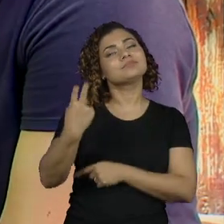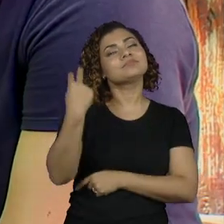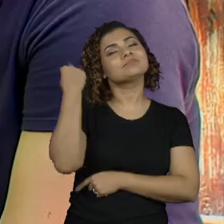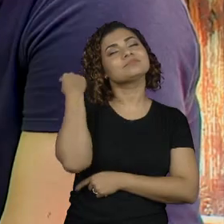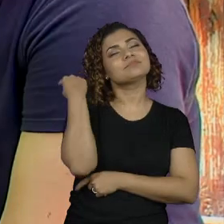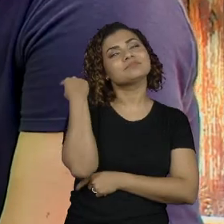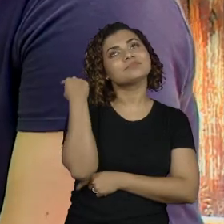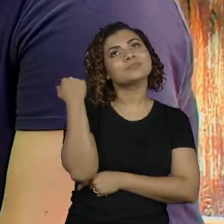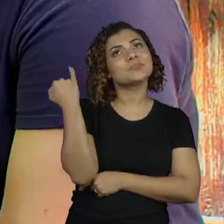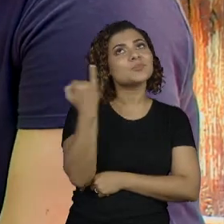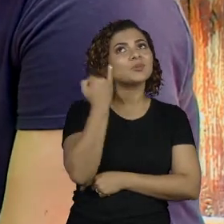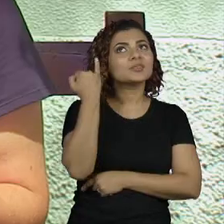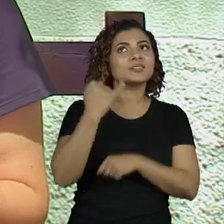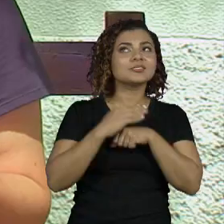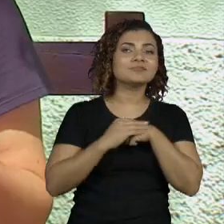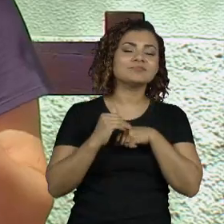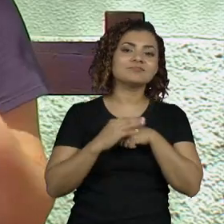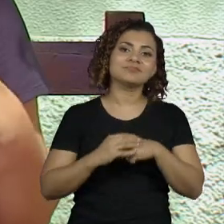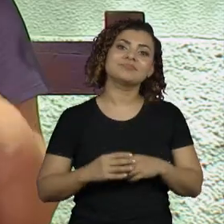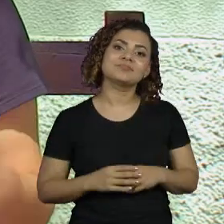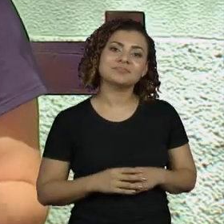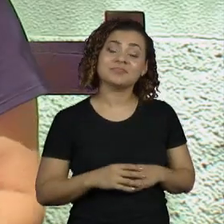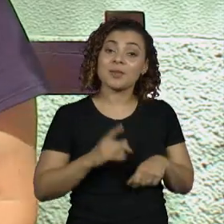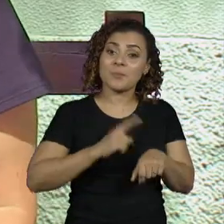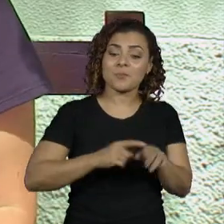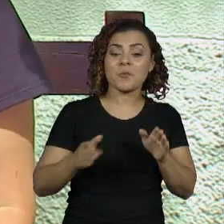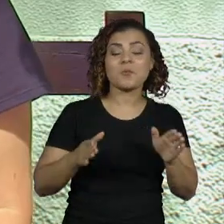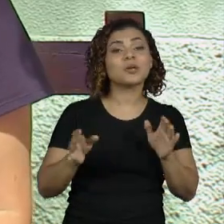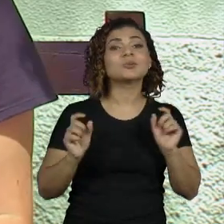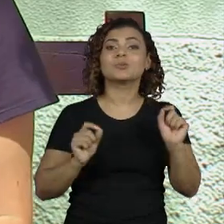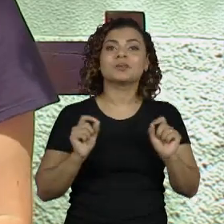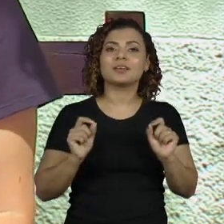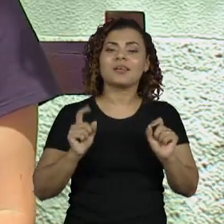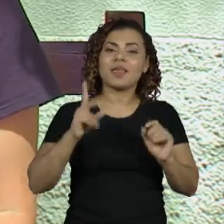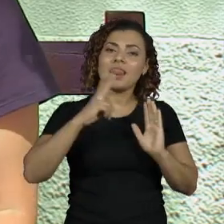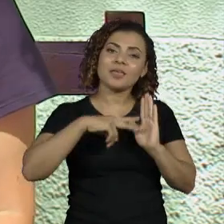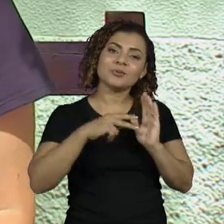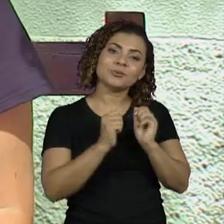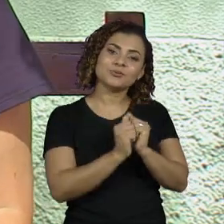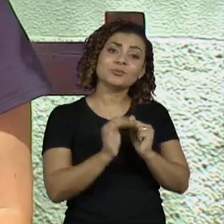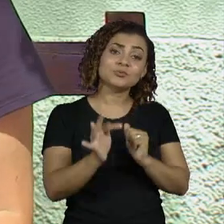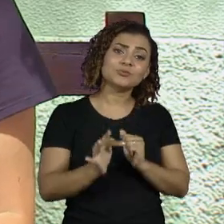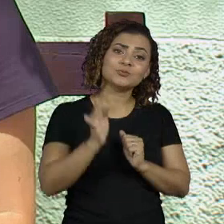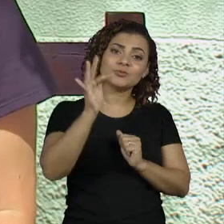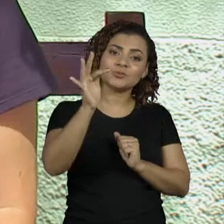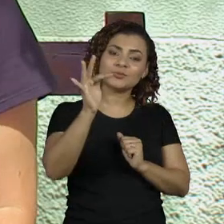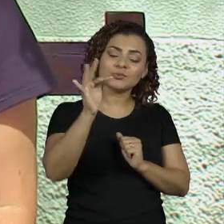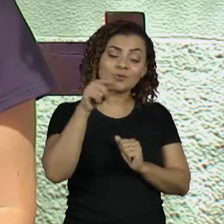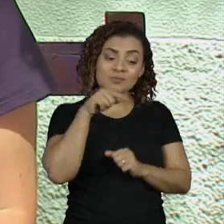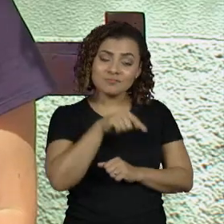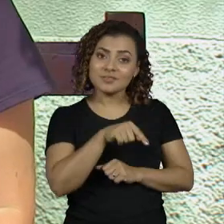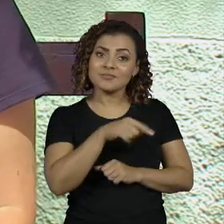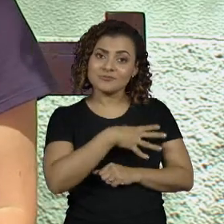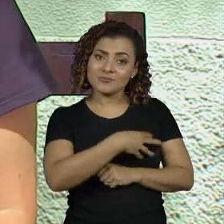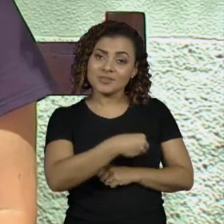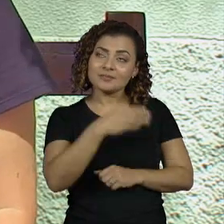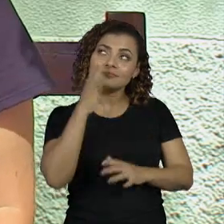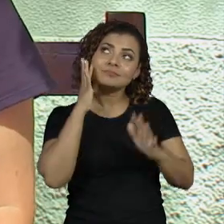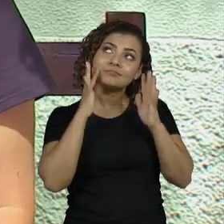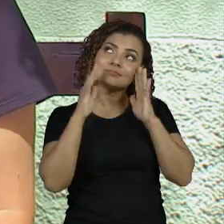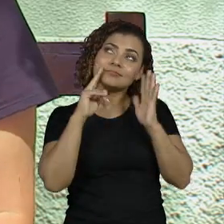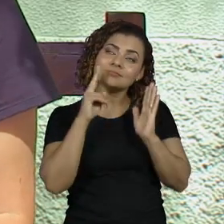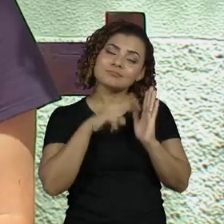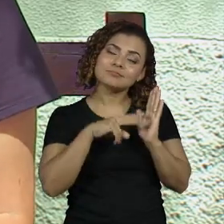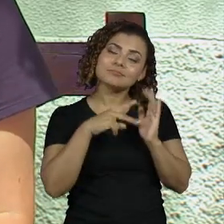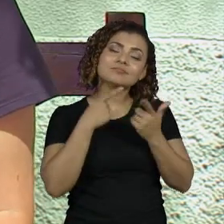saber o quanto foi importante pra mim. Eu vejo esse momento assim como algo que pode, lá na frente, fazer com que ele pense em ler,